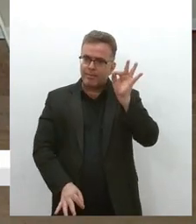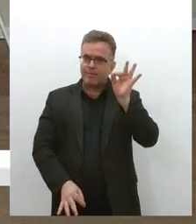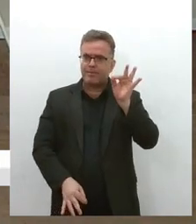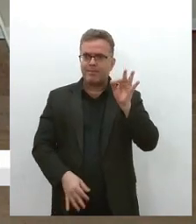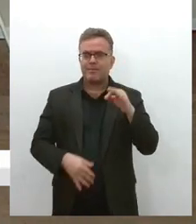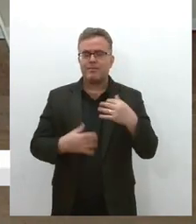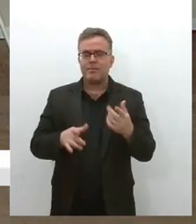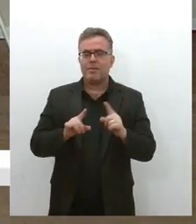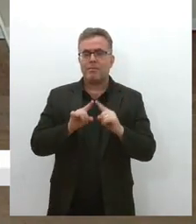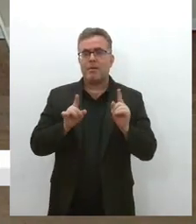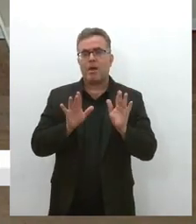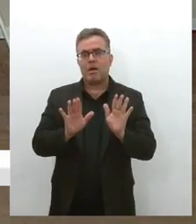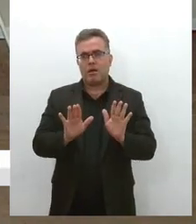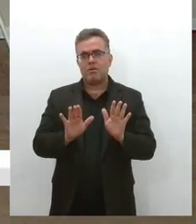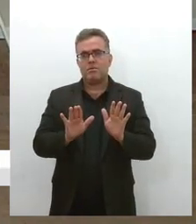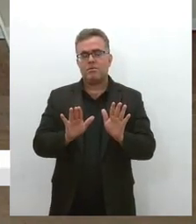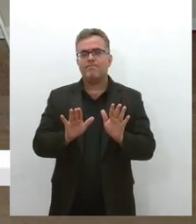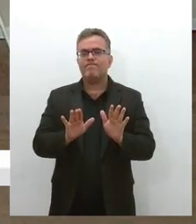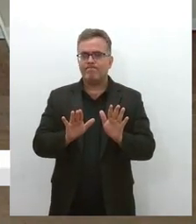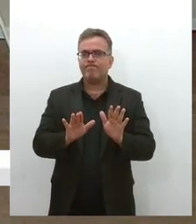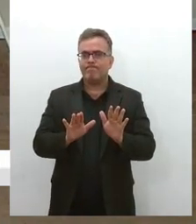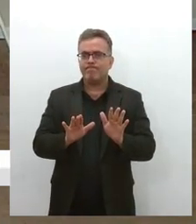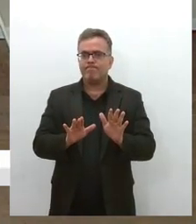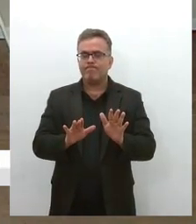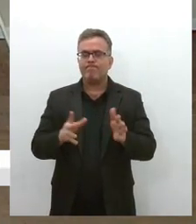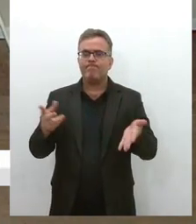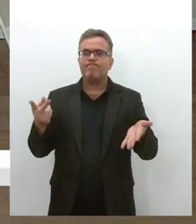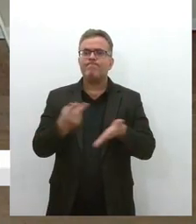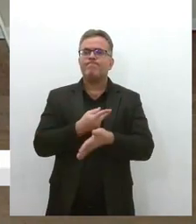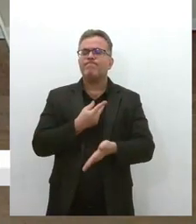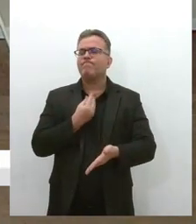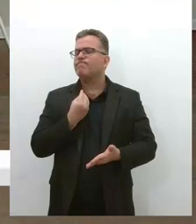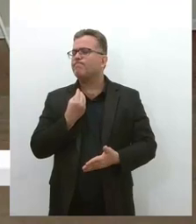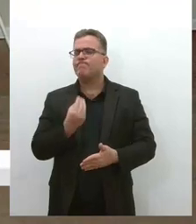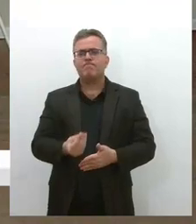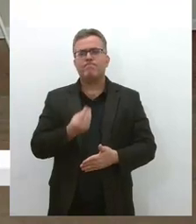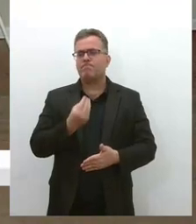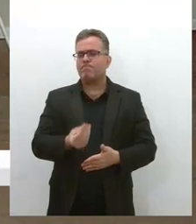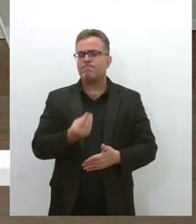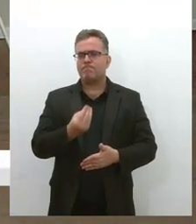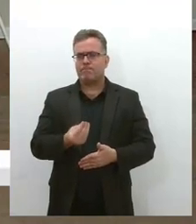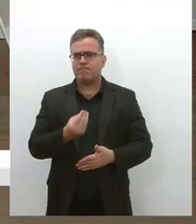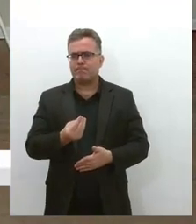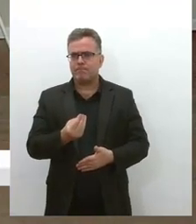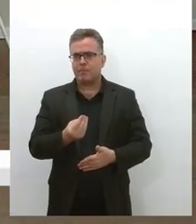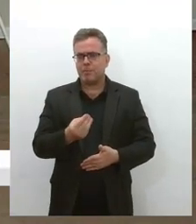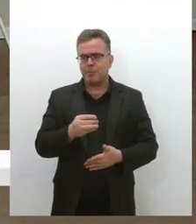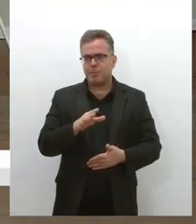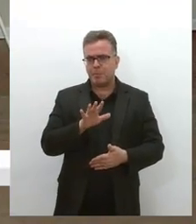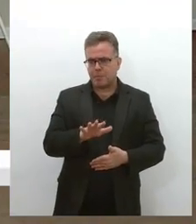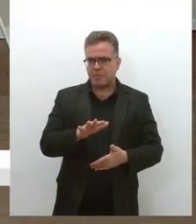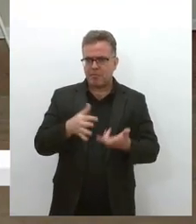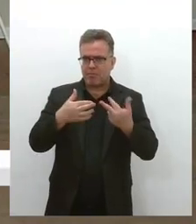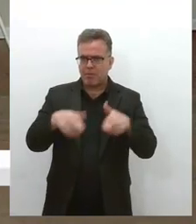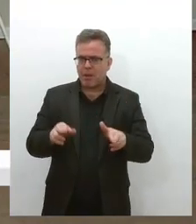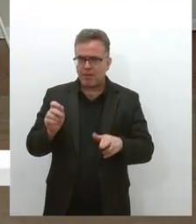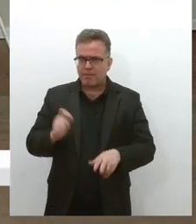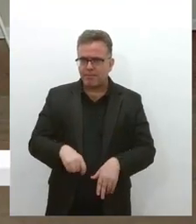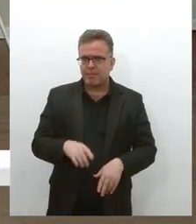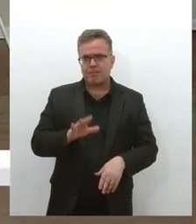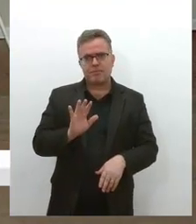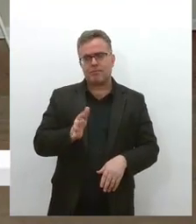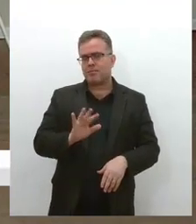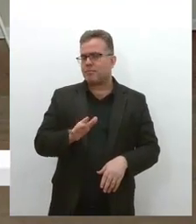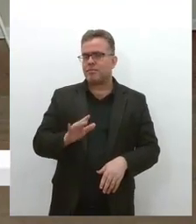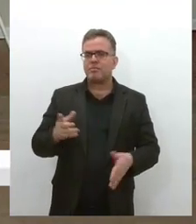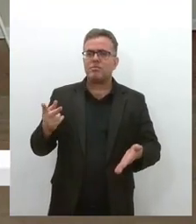mas o que eu quero chamar a atenção é que são situações em que, é, não são de fácil resolução, né, são situações em